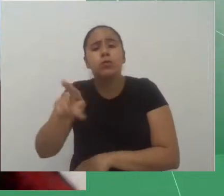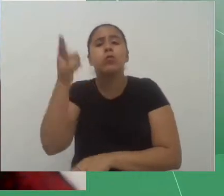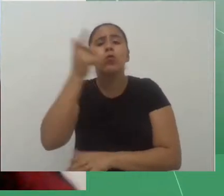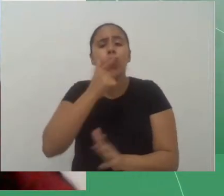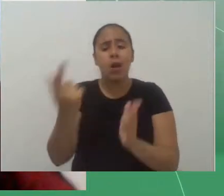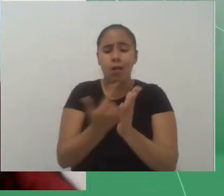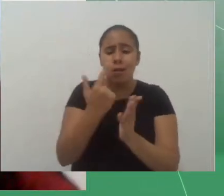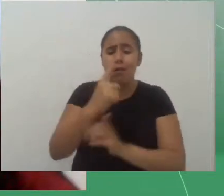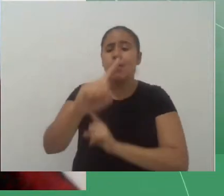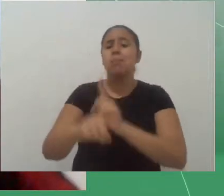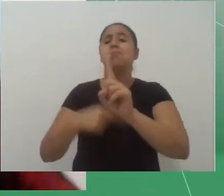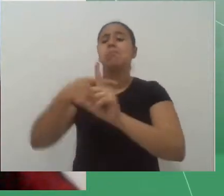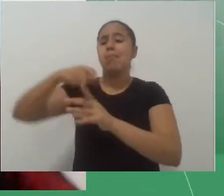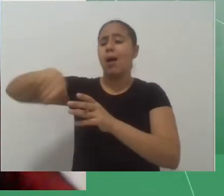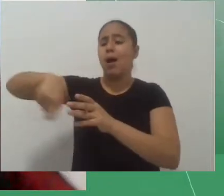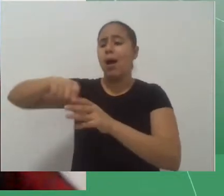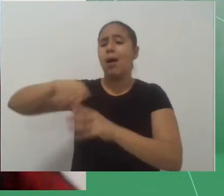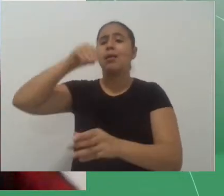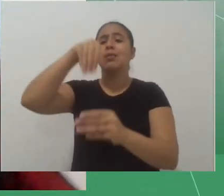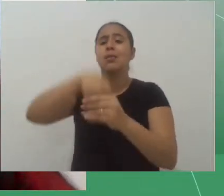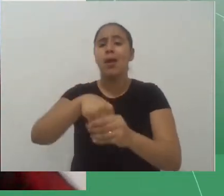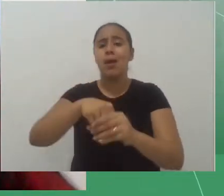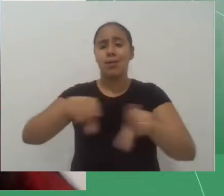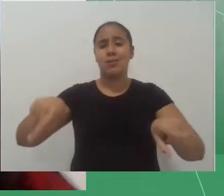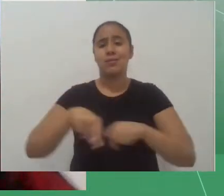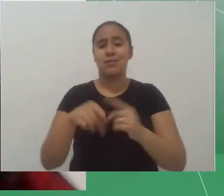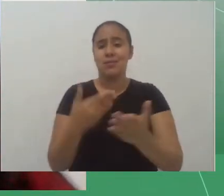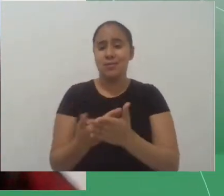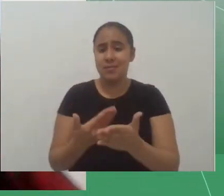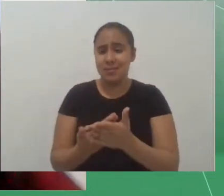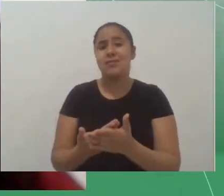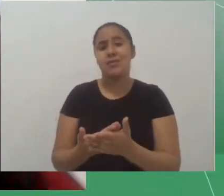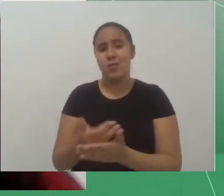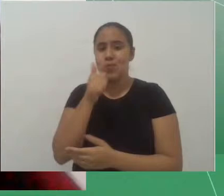e alimentação sala de aula essa pergunta é da Ellen Carolina